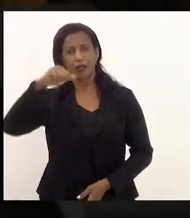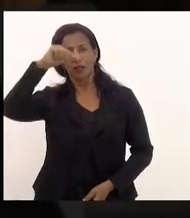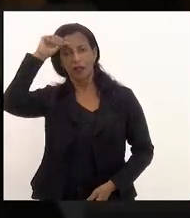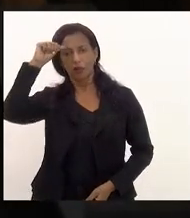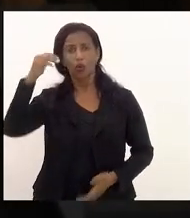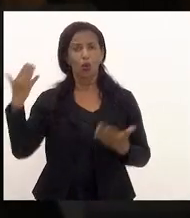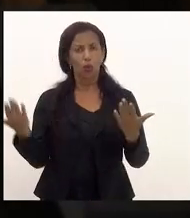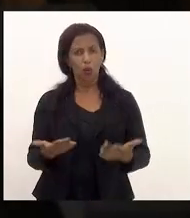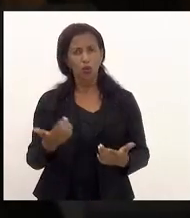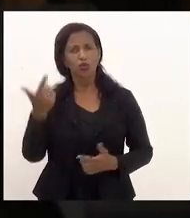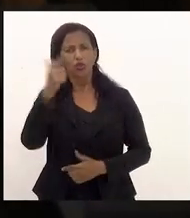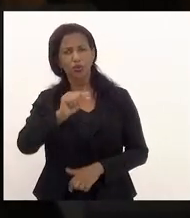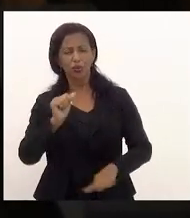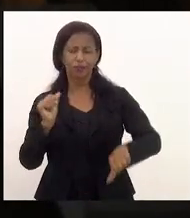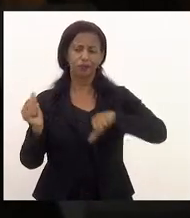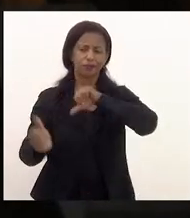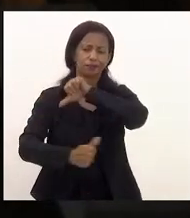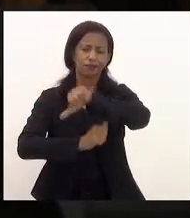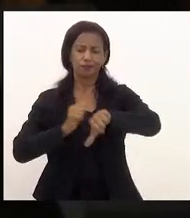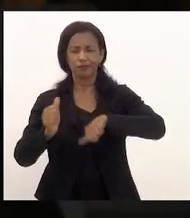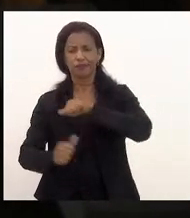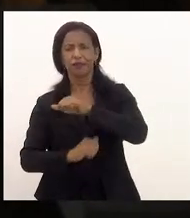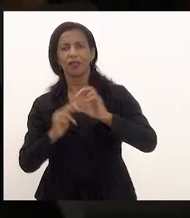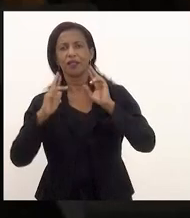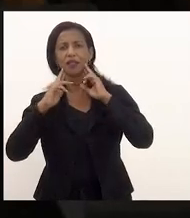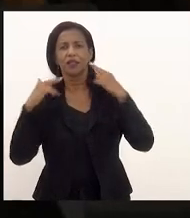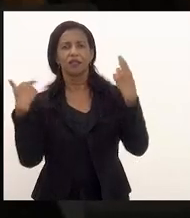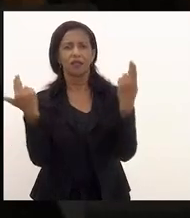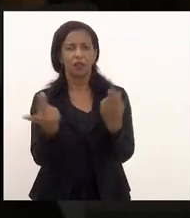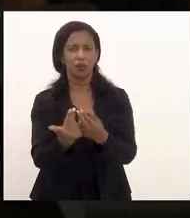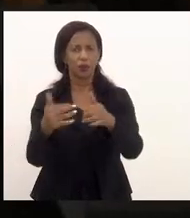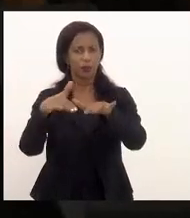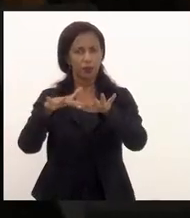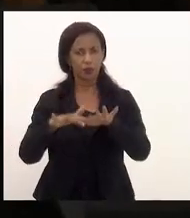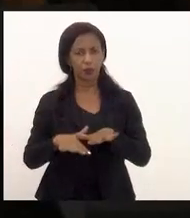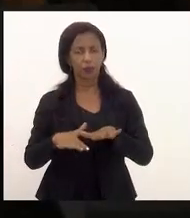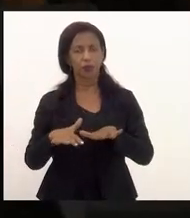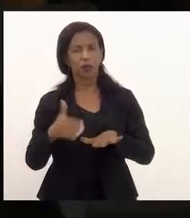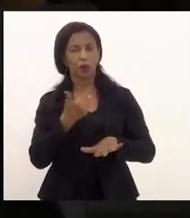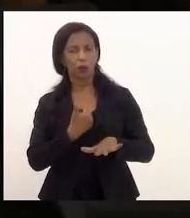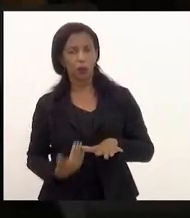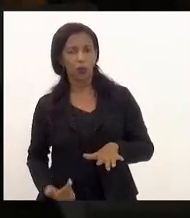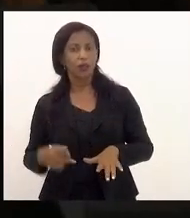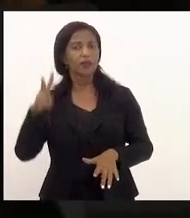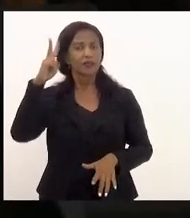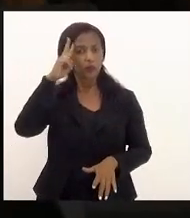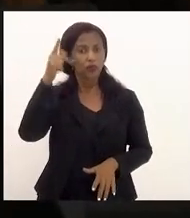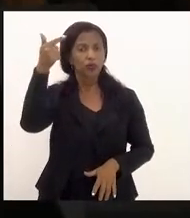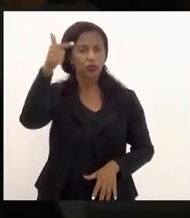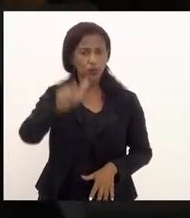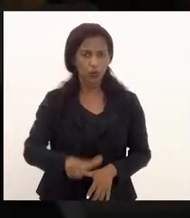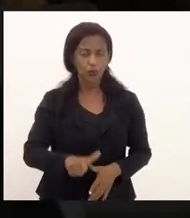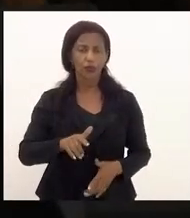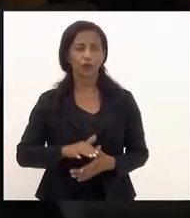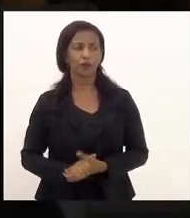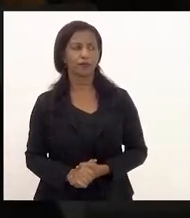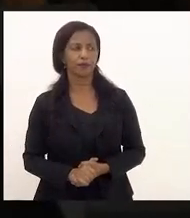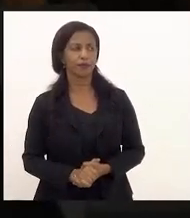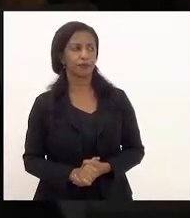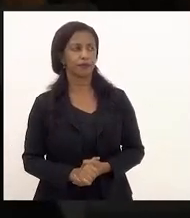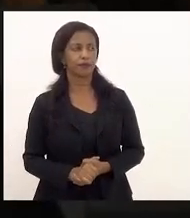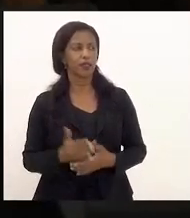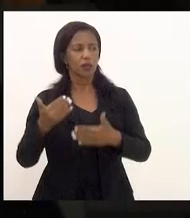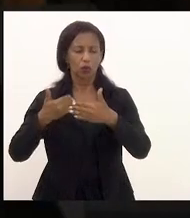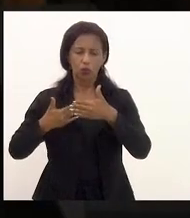rodada de audiência pública, teremos nova audiência na segunda-feira e